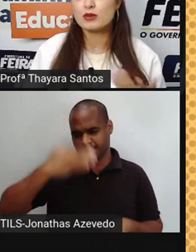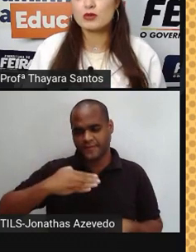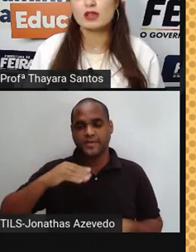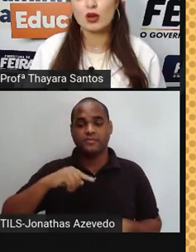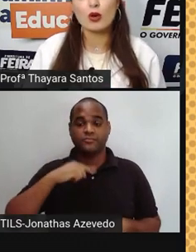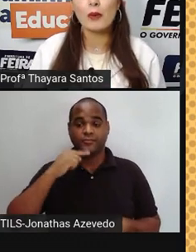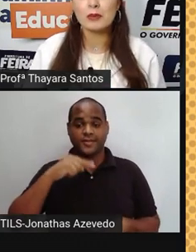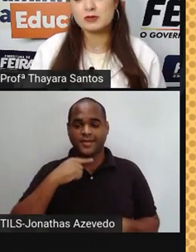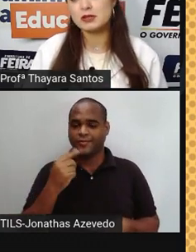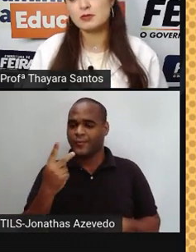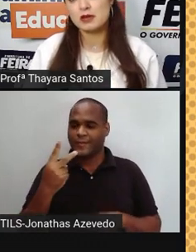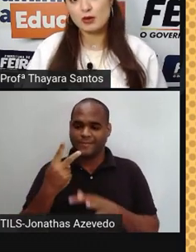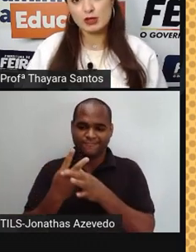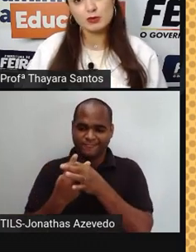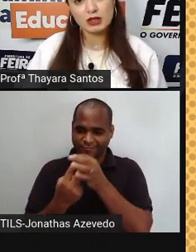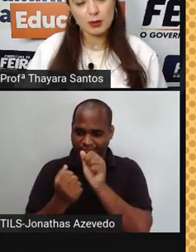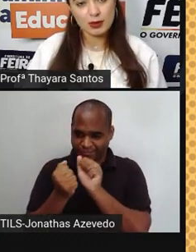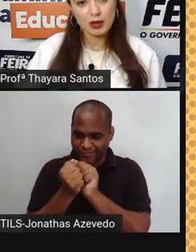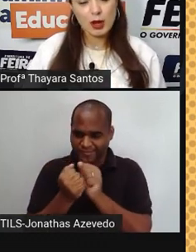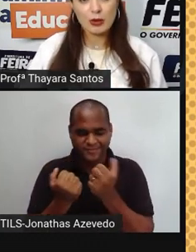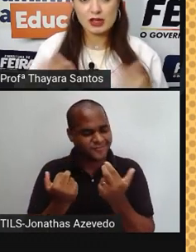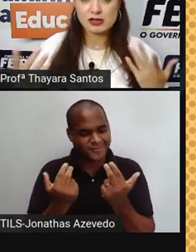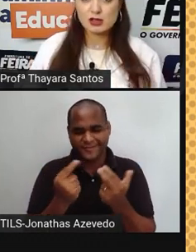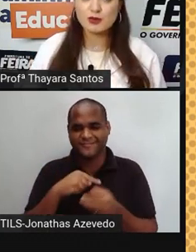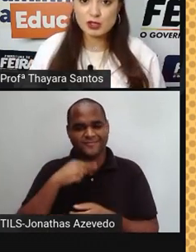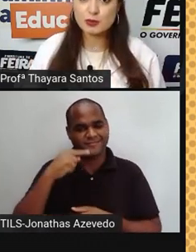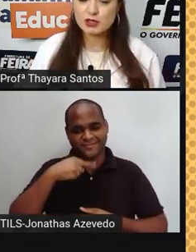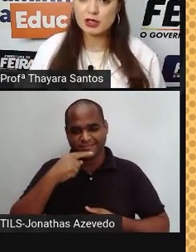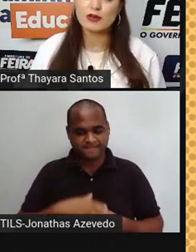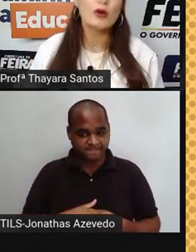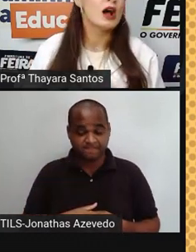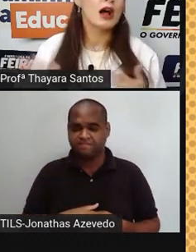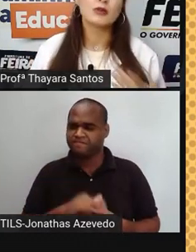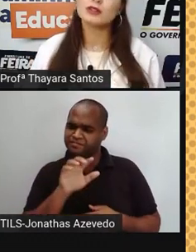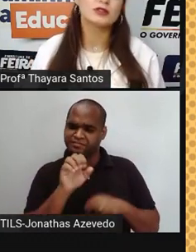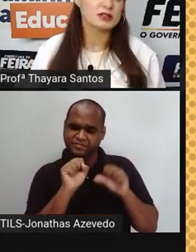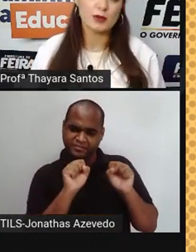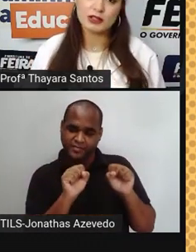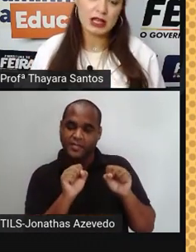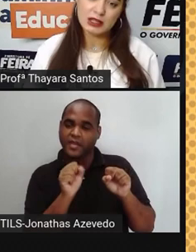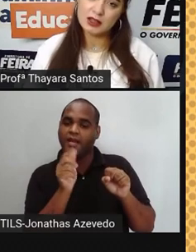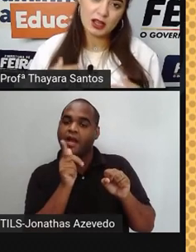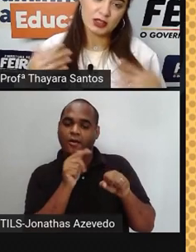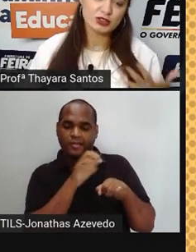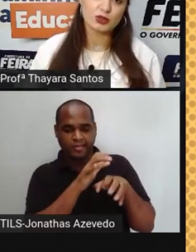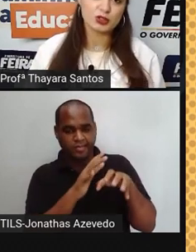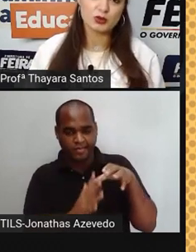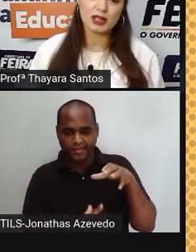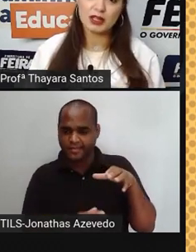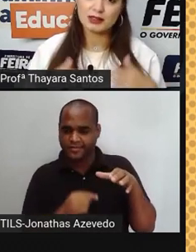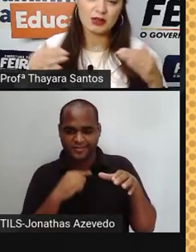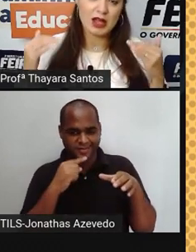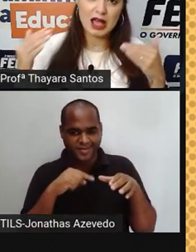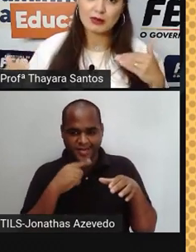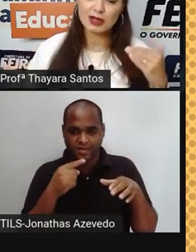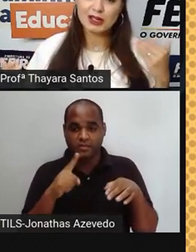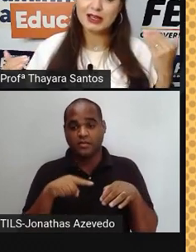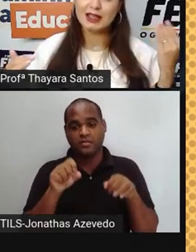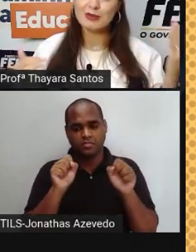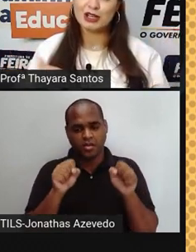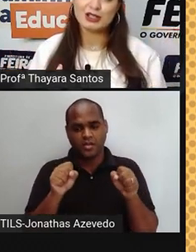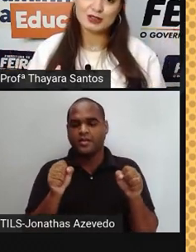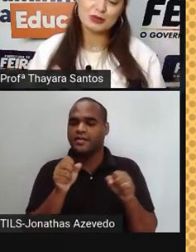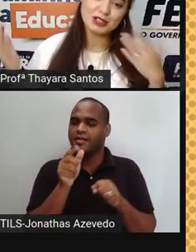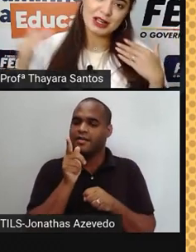corpos não conseguem ocupar o espaço ao mesmo tempo. Porque se isso fosse possível, a água não transbordaria. A gente continuaria tendo a água